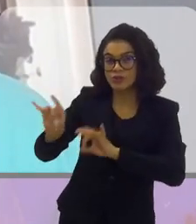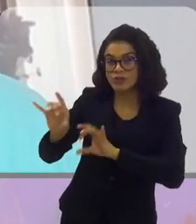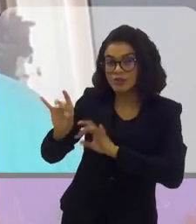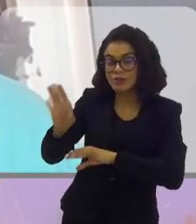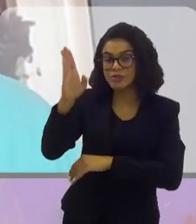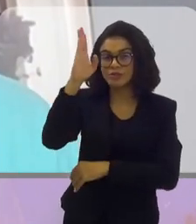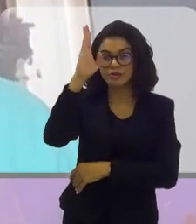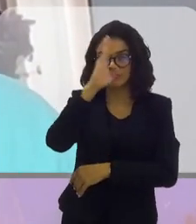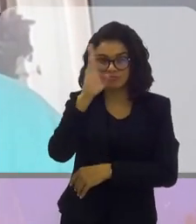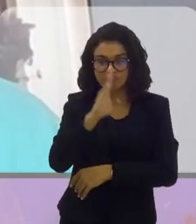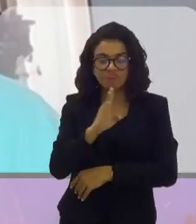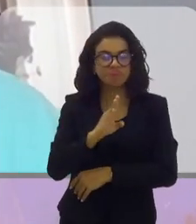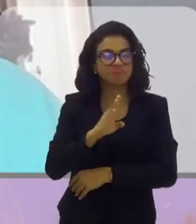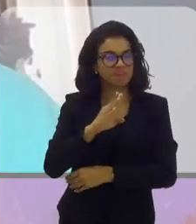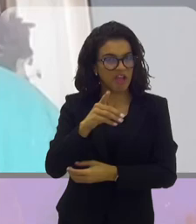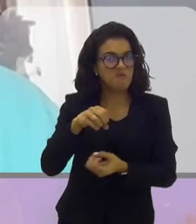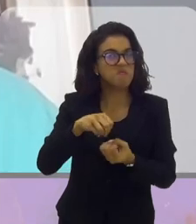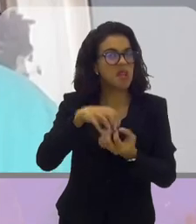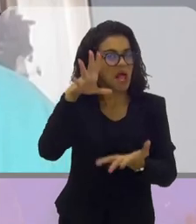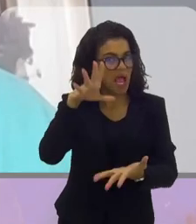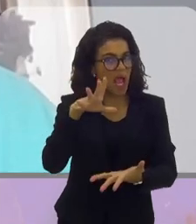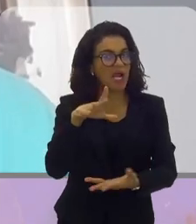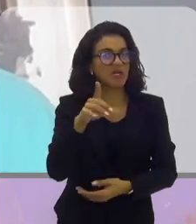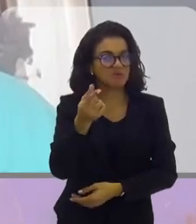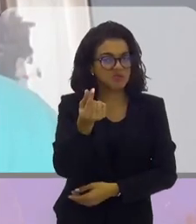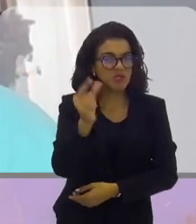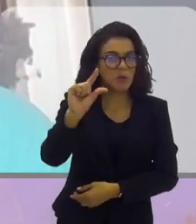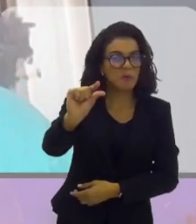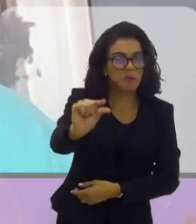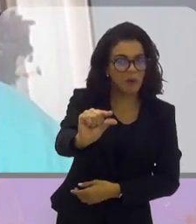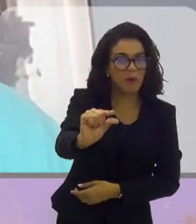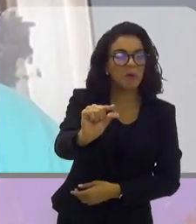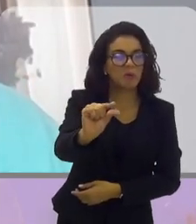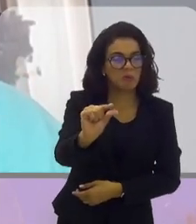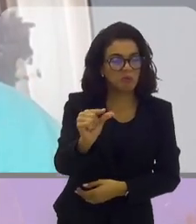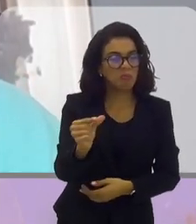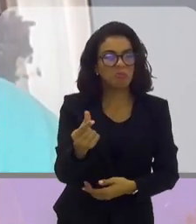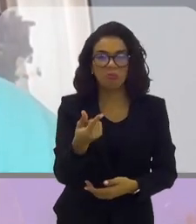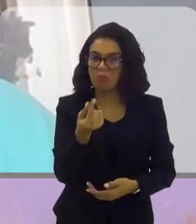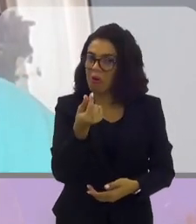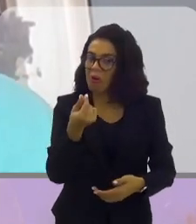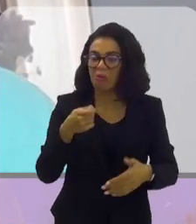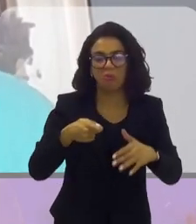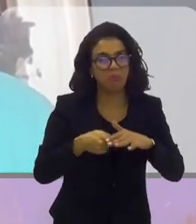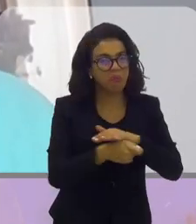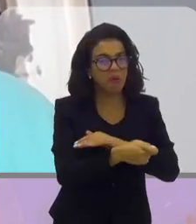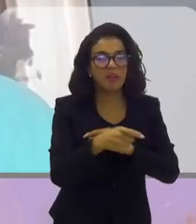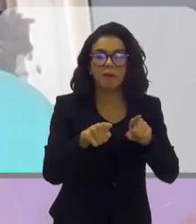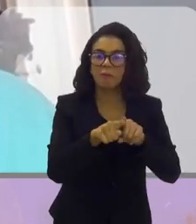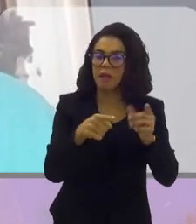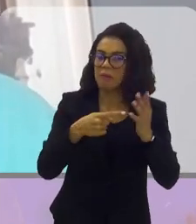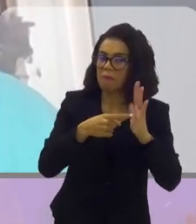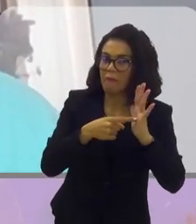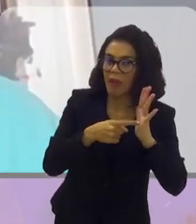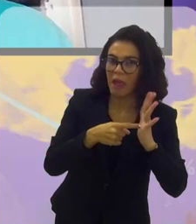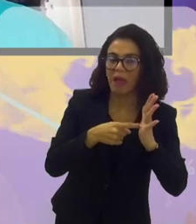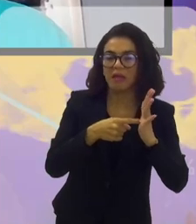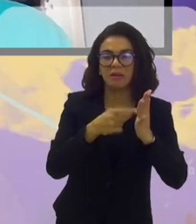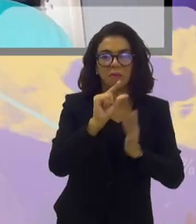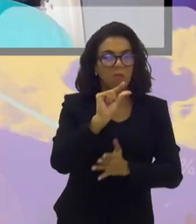Os técnicos brasileiros fazem milagre com muito pouco dinheiro, com muito poucas máquinas,